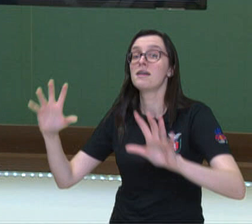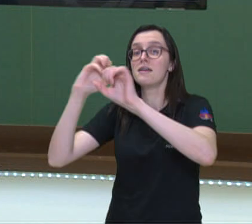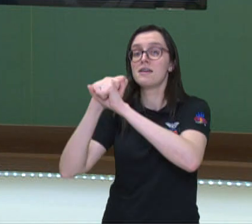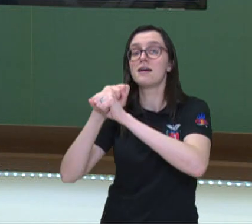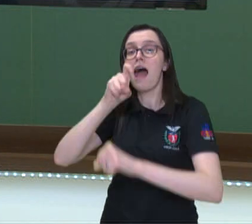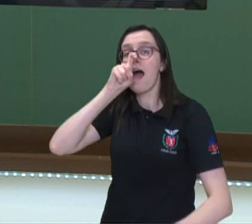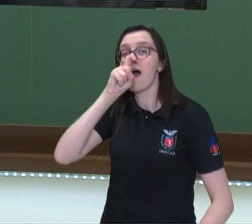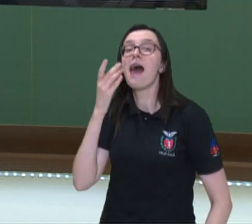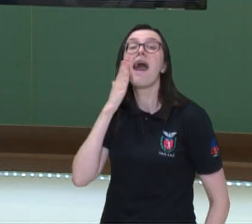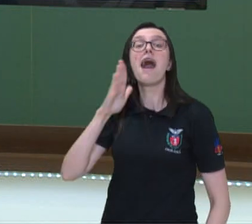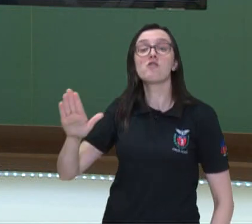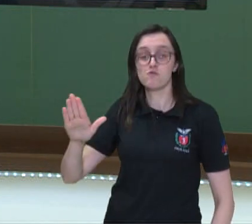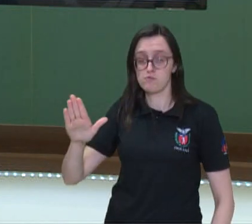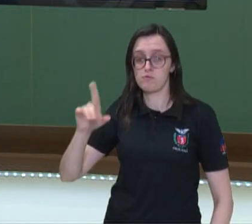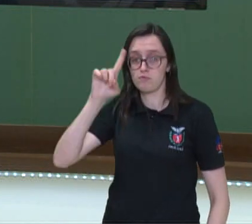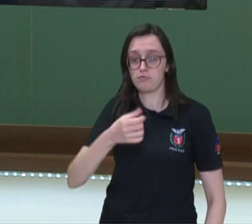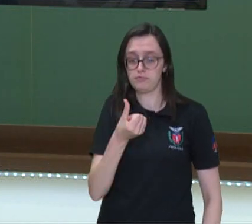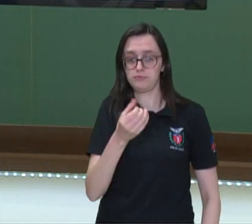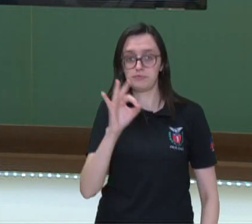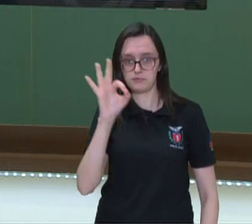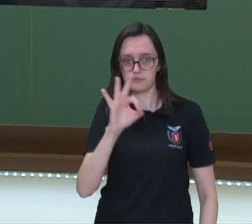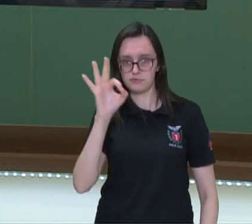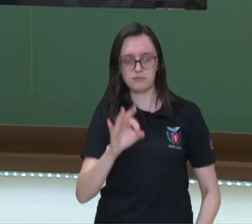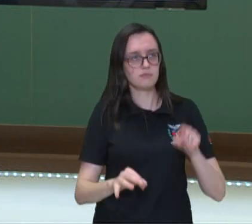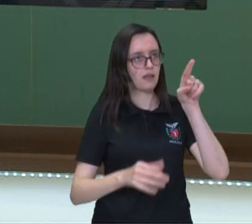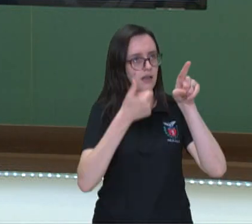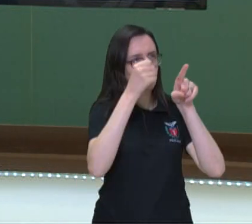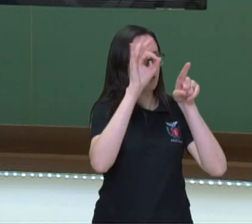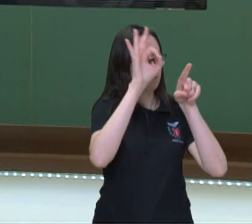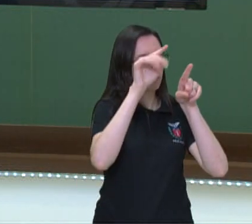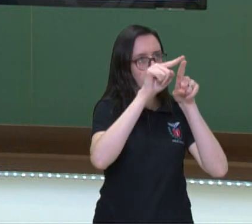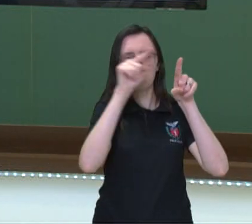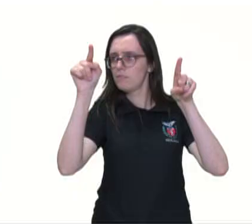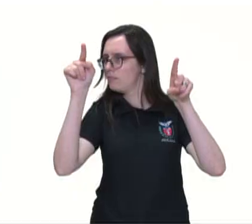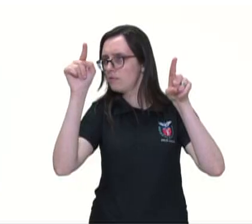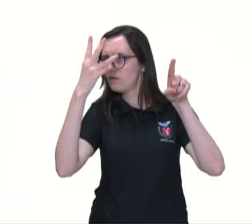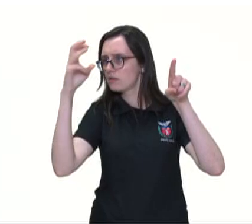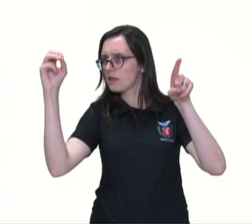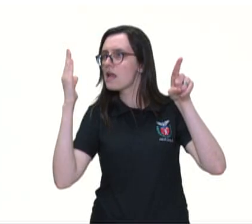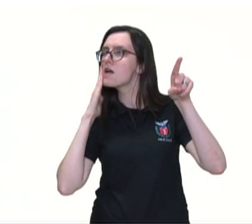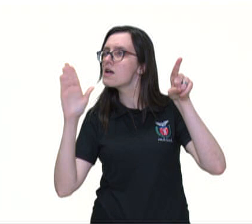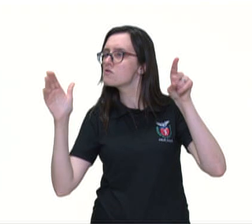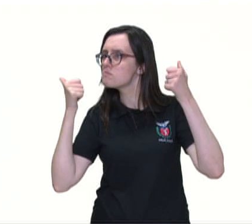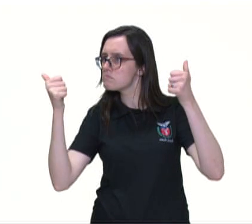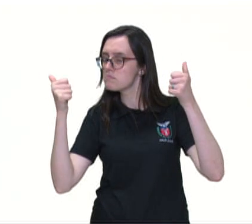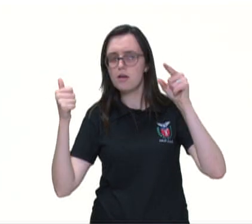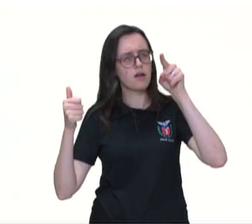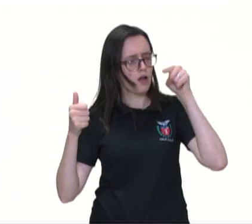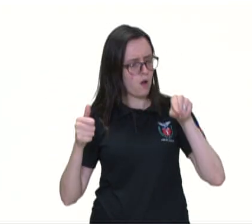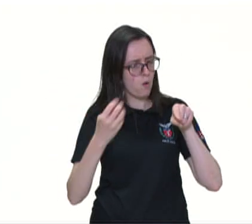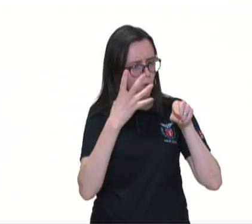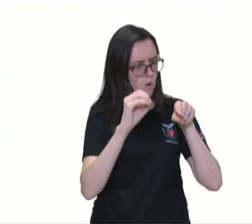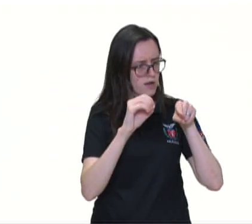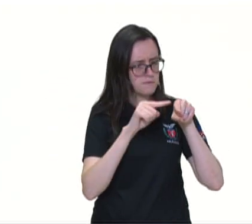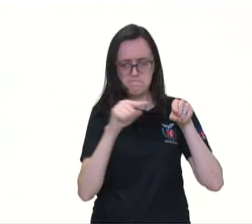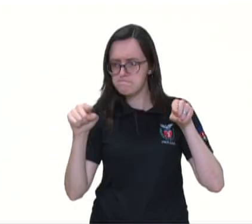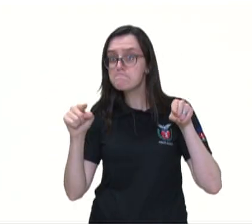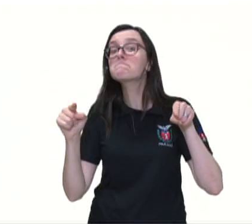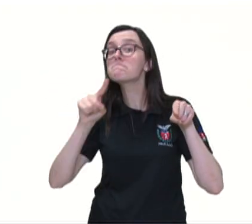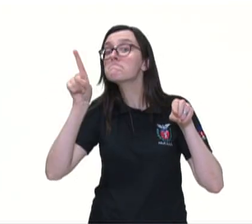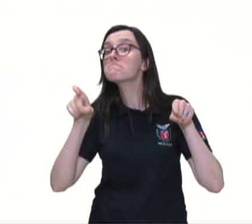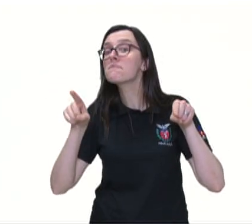relacionada pelo 60 na minha razão inicial. Então olha lá. 60 sobre 40 é igual a 300 sobre x.